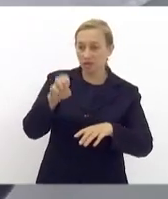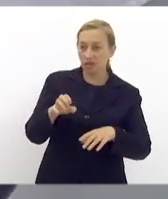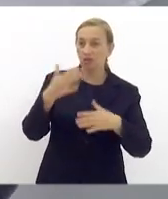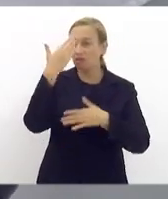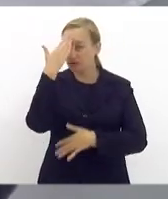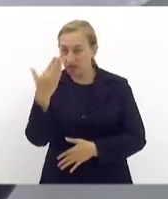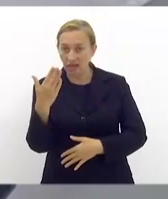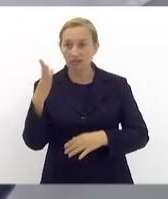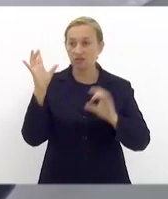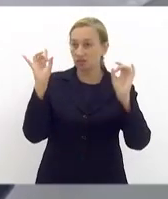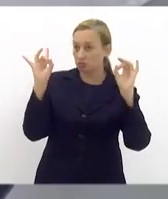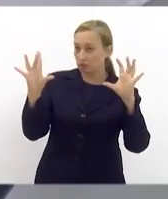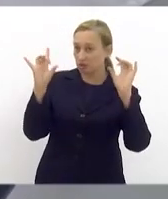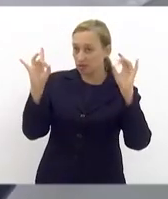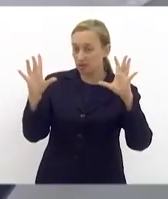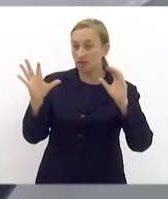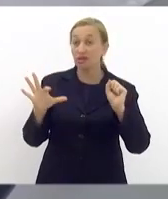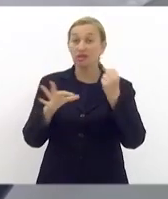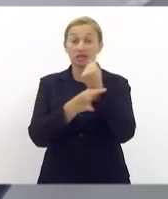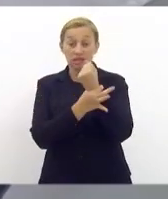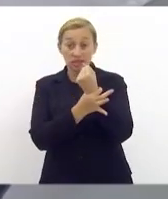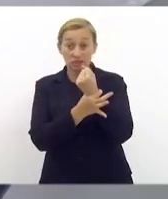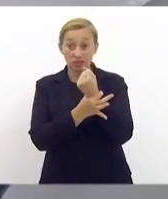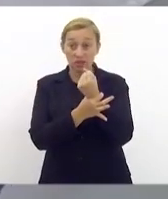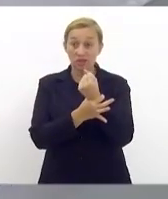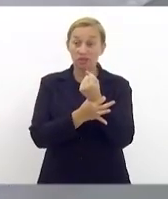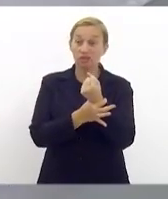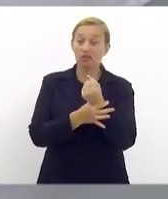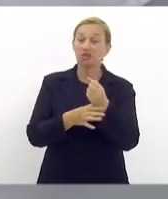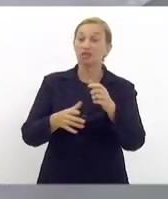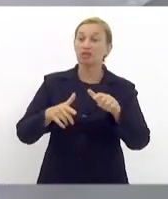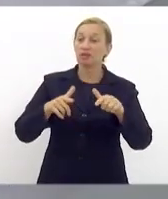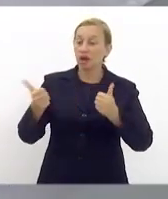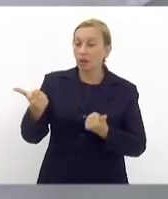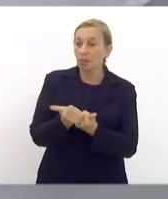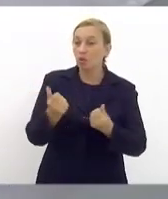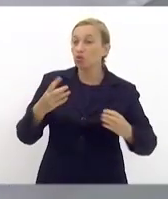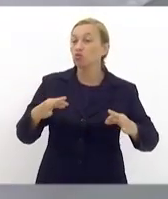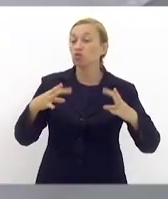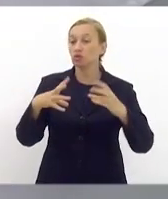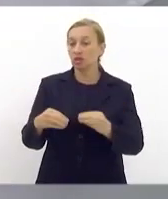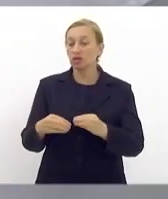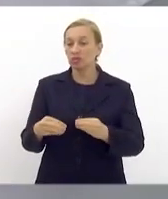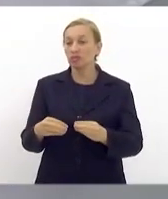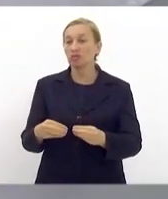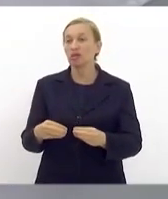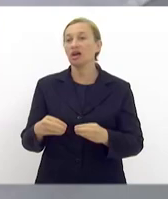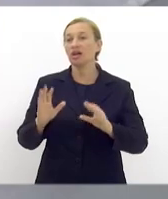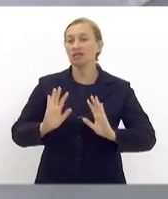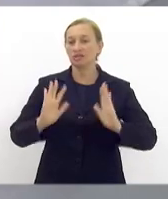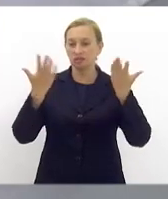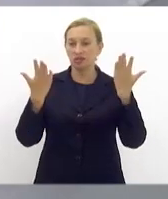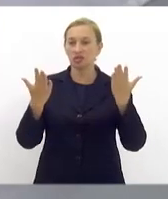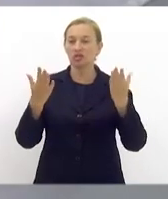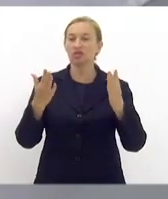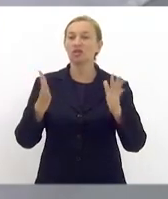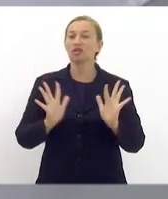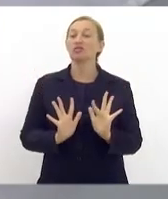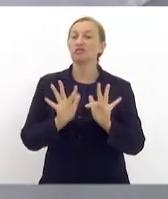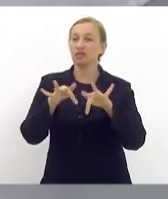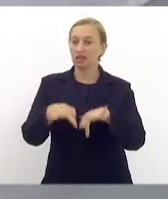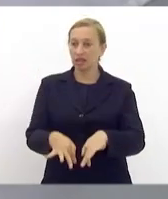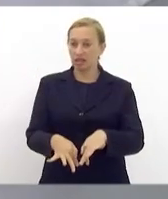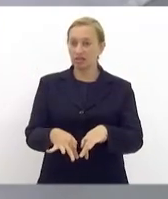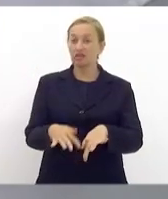Em especial, o pessoal da Segurança, que deu cobertura total a esse evento. E eu declaro esse evento